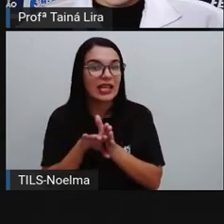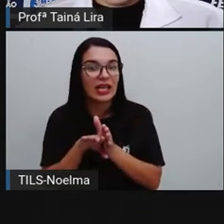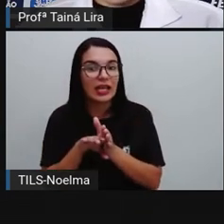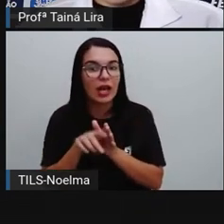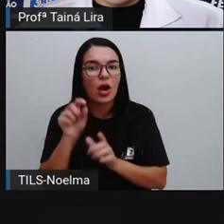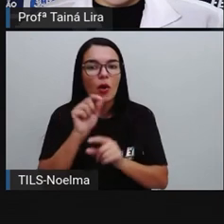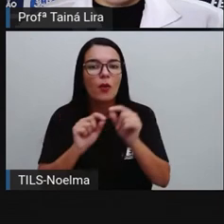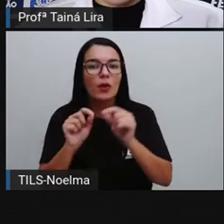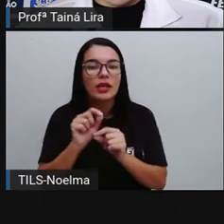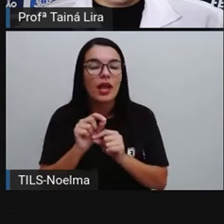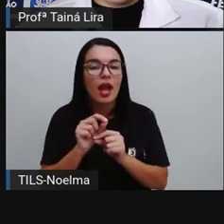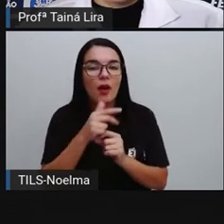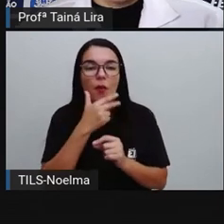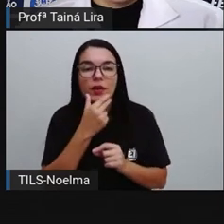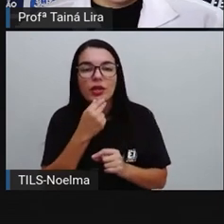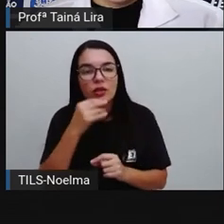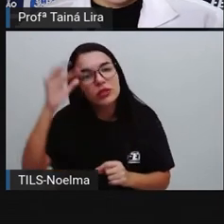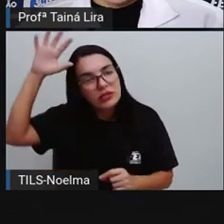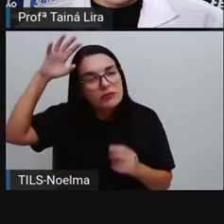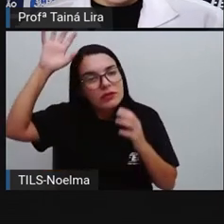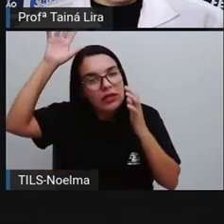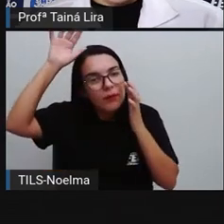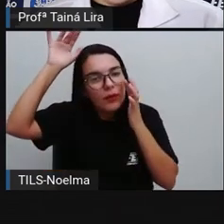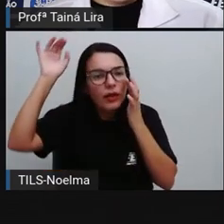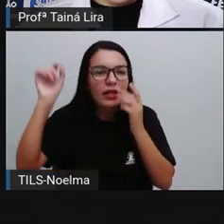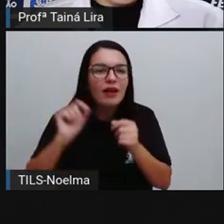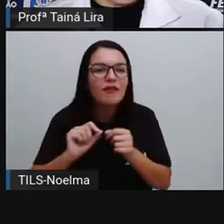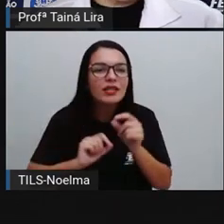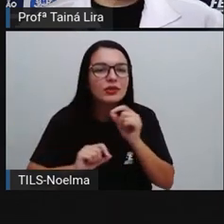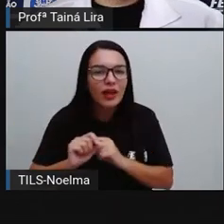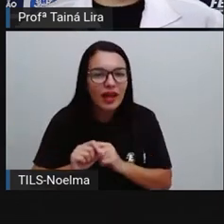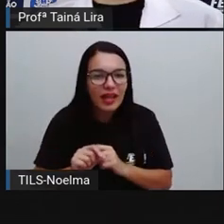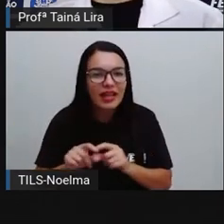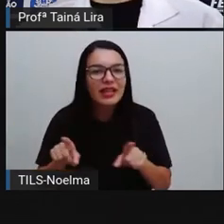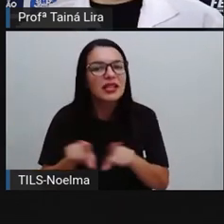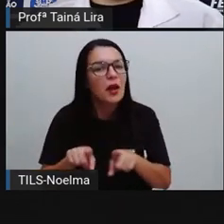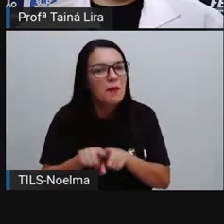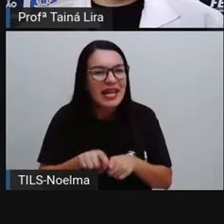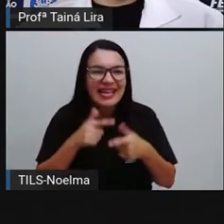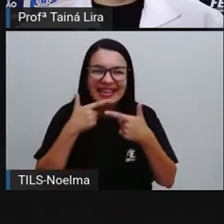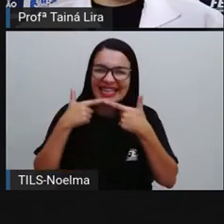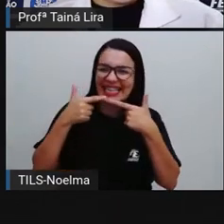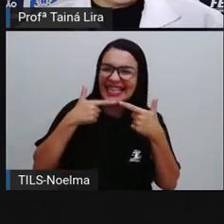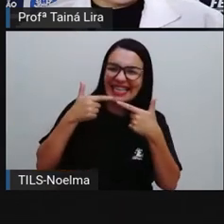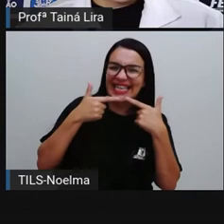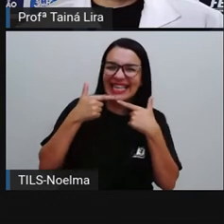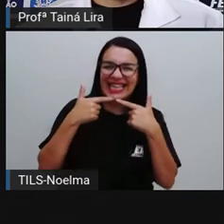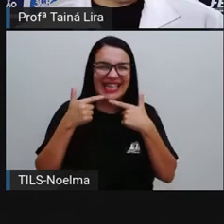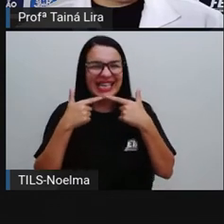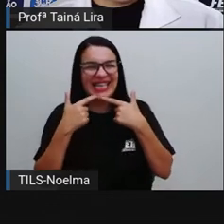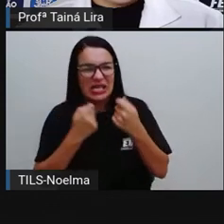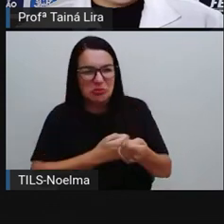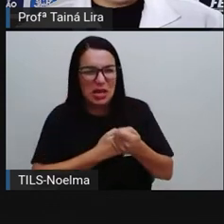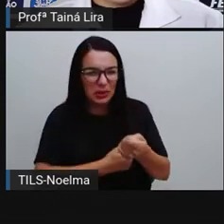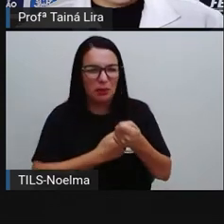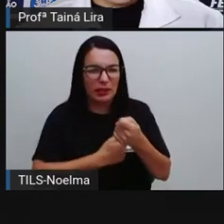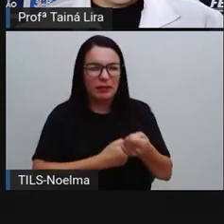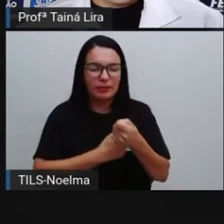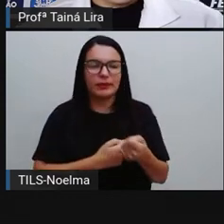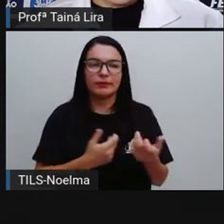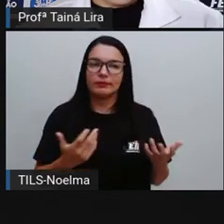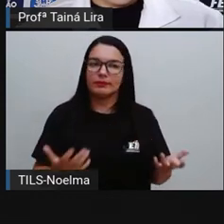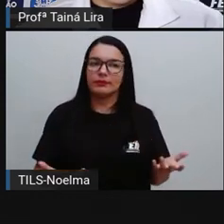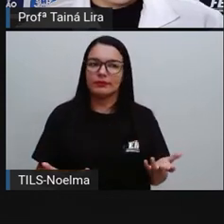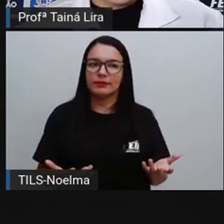que é que Cebolinha faz? Ele começa a rir de Mônica, porque ele sabe que Mônica vai escorregar e vai